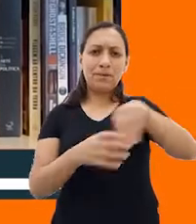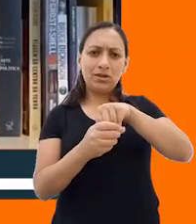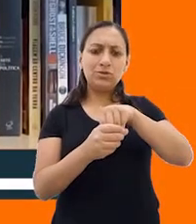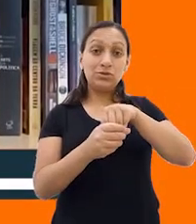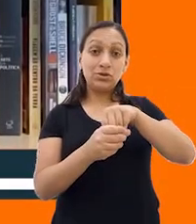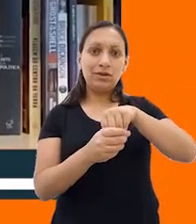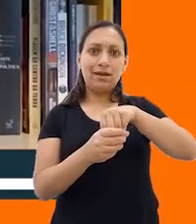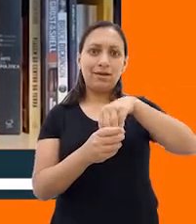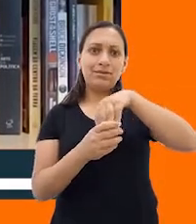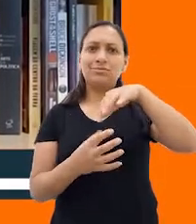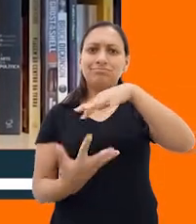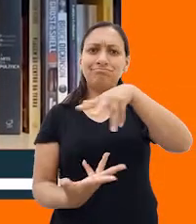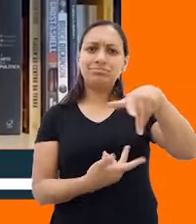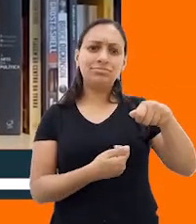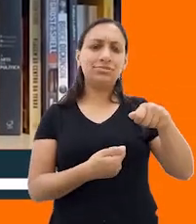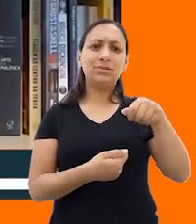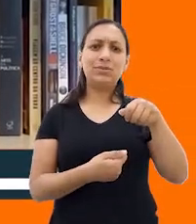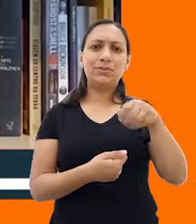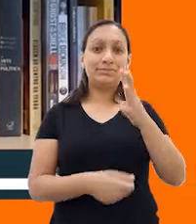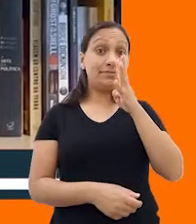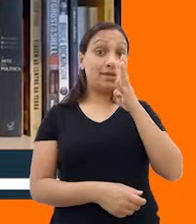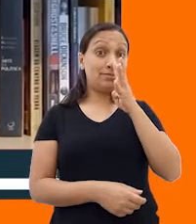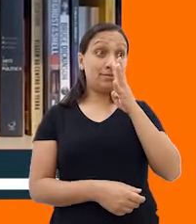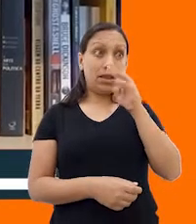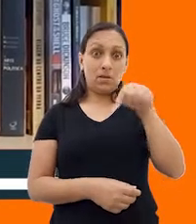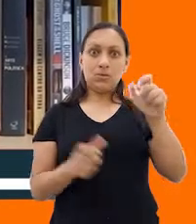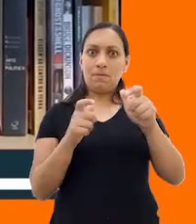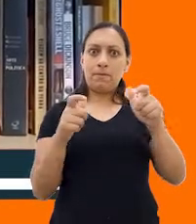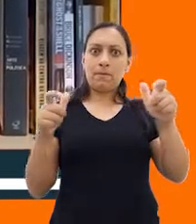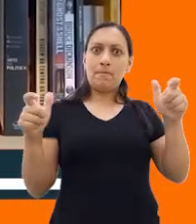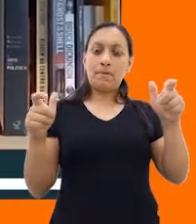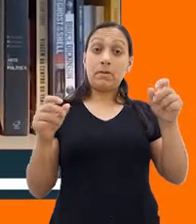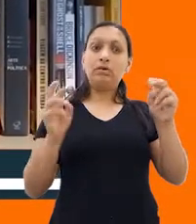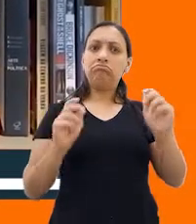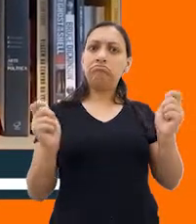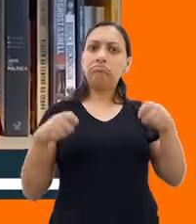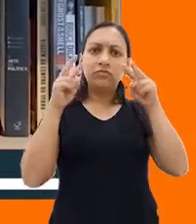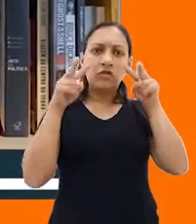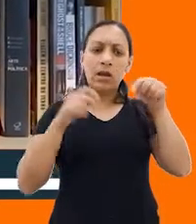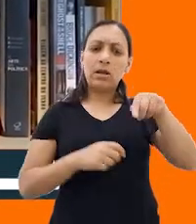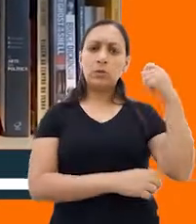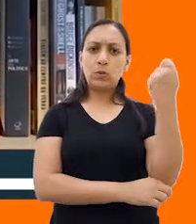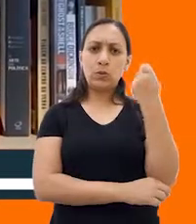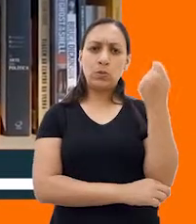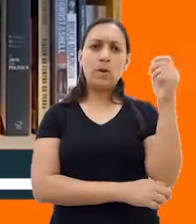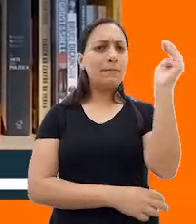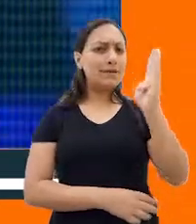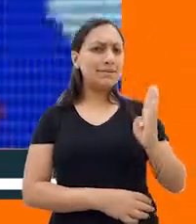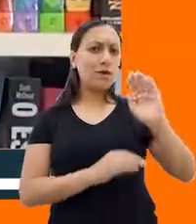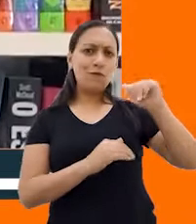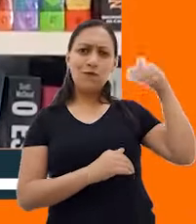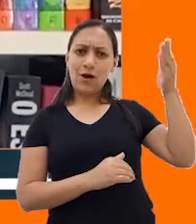e do mercado de entretenimento. E cresceu muito a olhos vistos, tanto no Rio Grande do Sul, quanto no Brasil e no exterior.